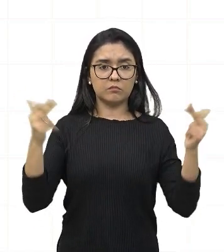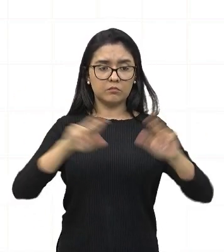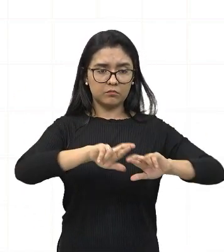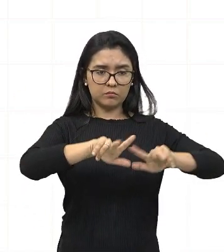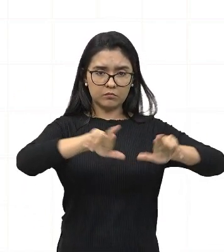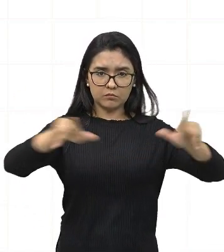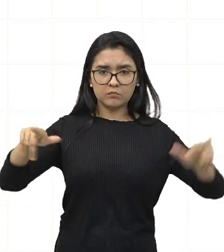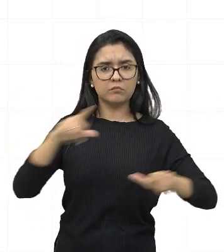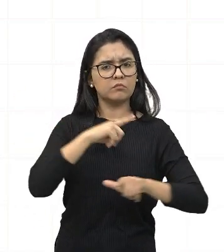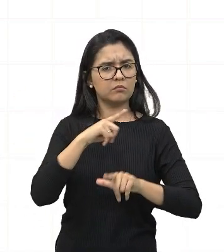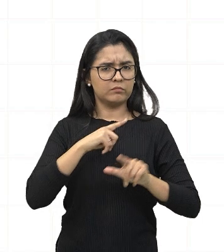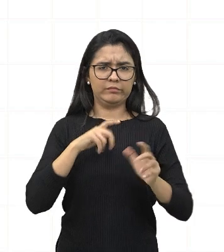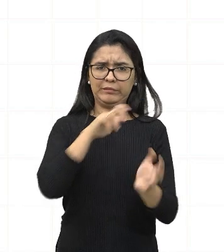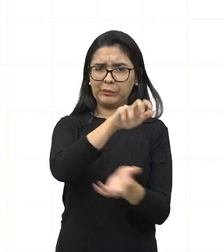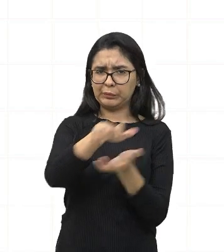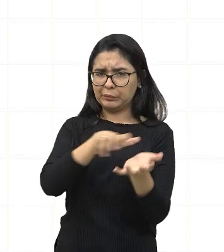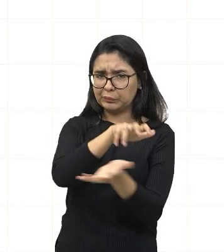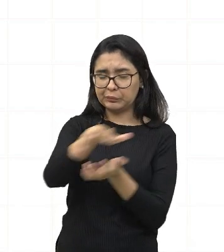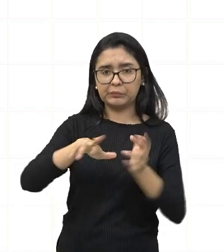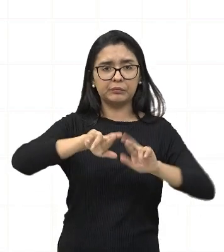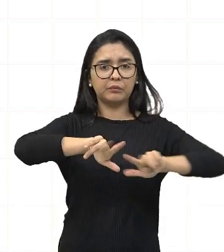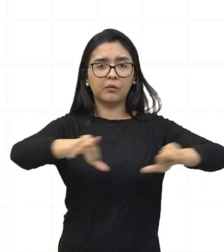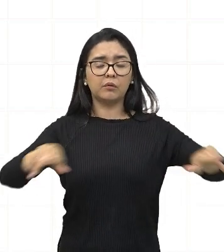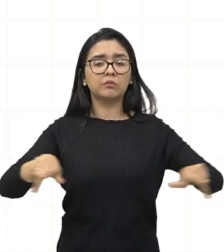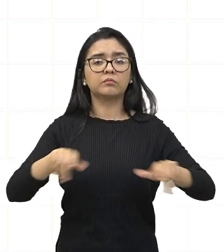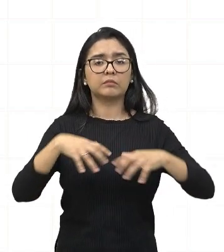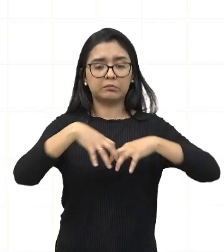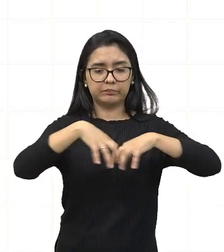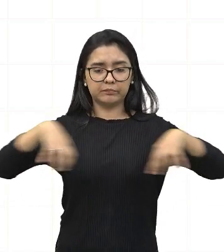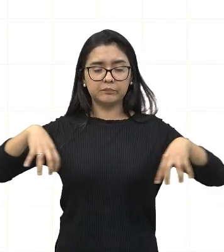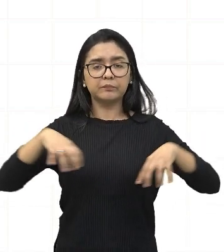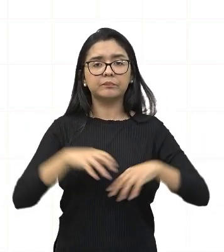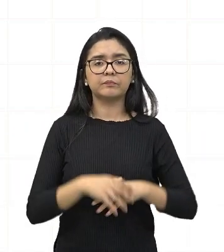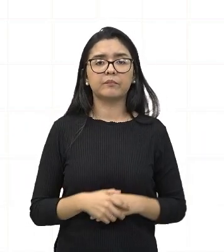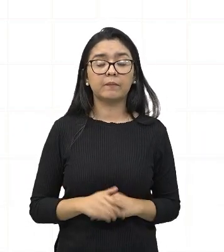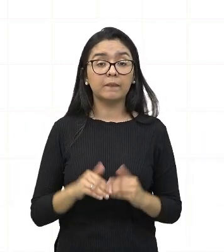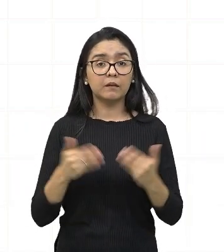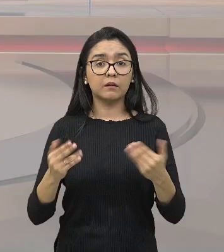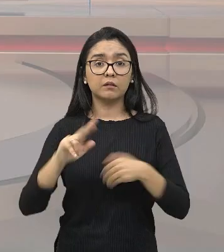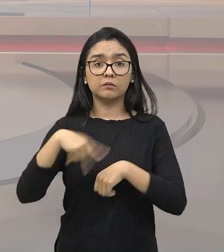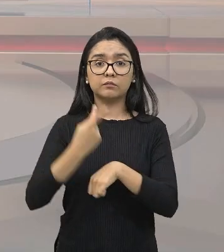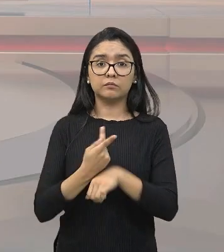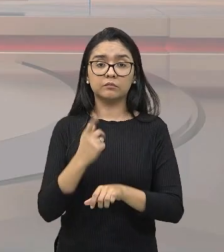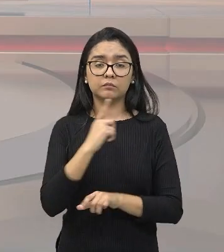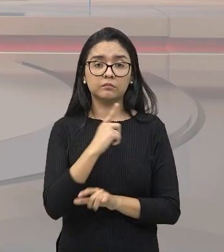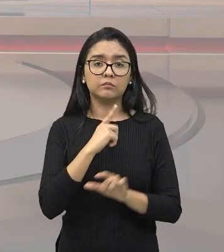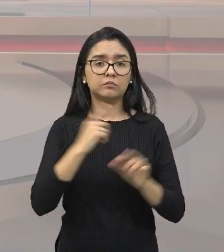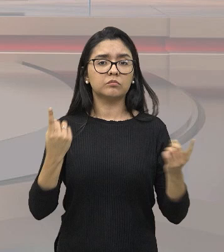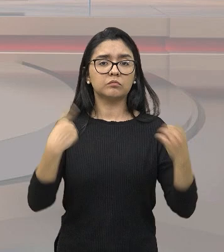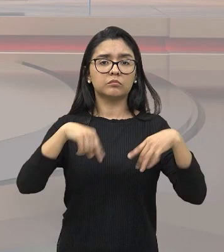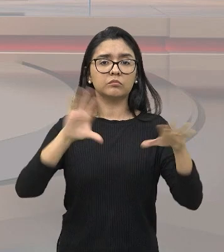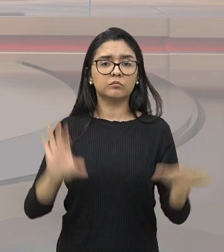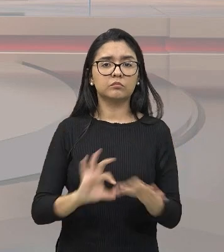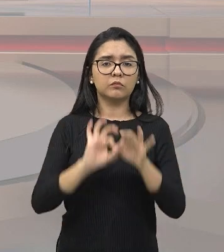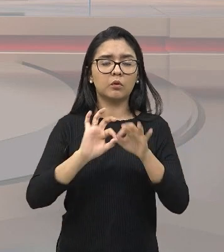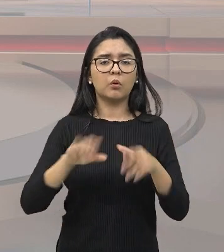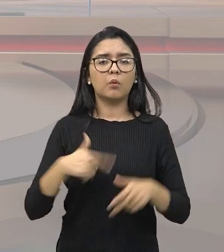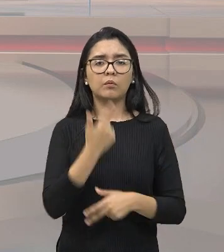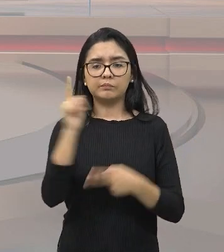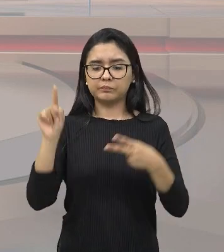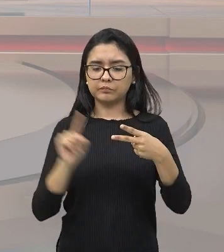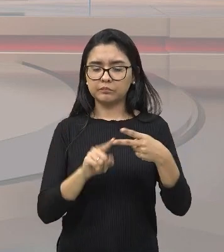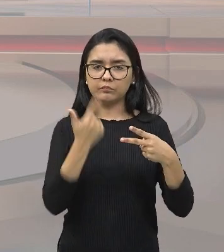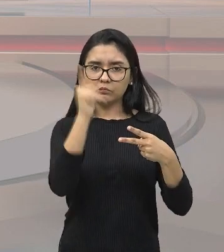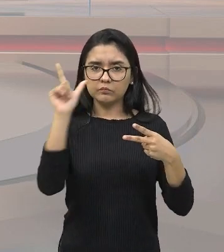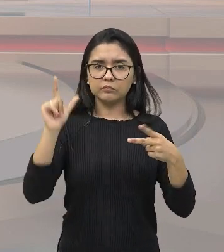tensões e conflitos separatistas. E depois dos desafios de unificação, qual é o próximo desafio que a gente